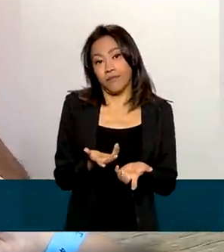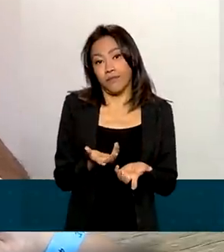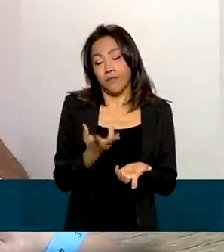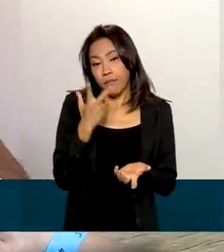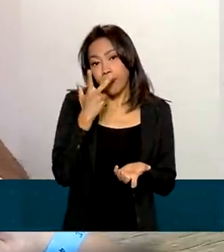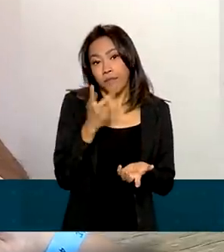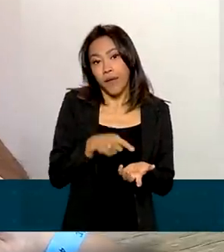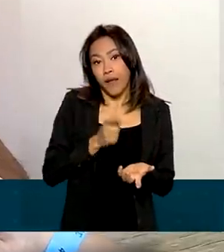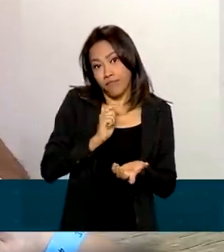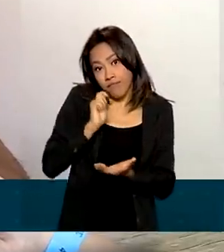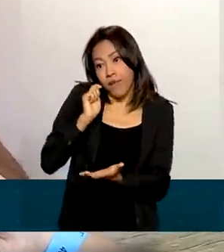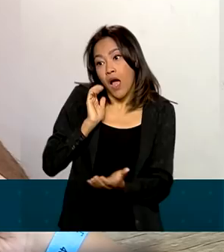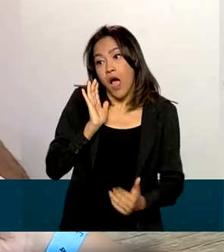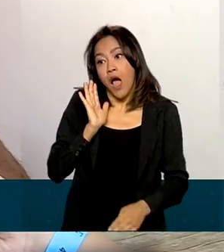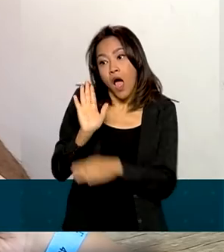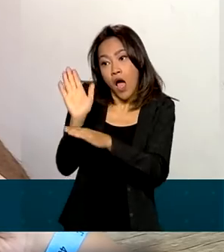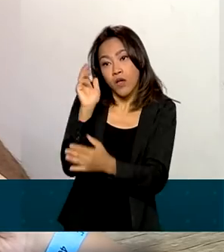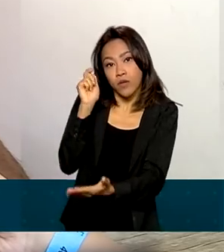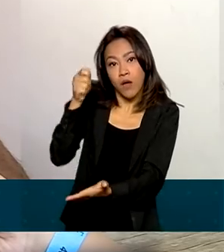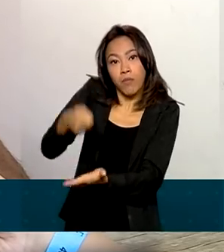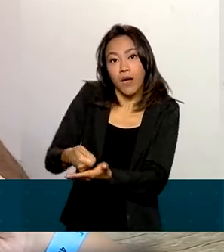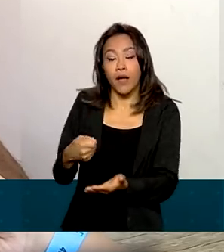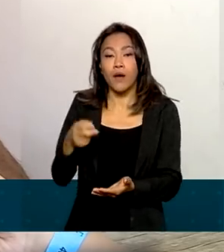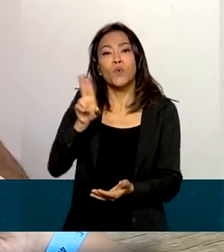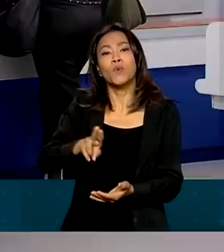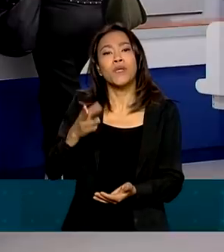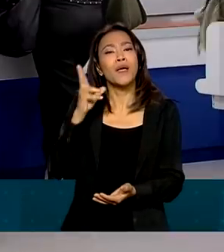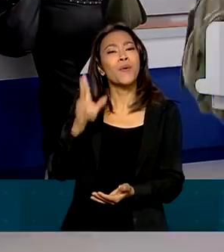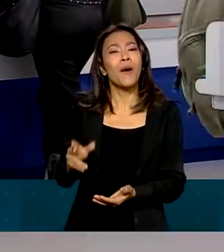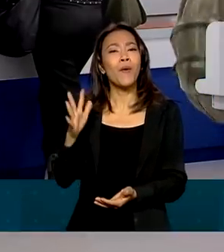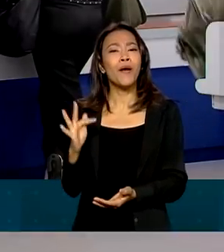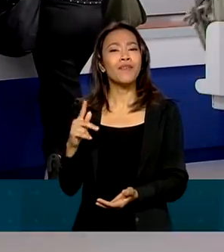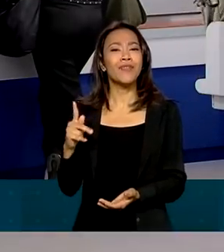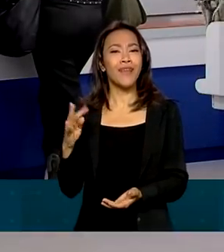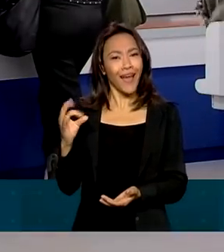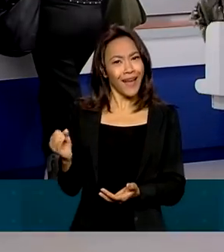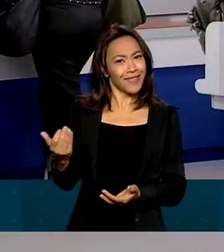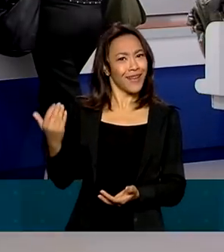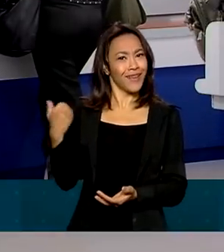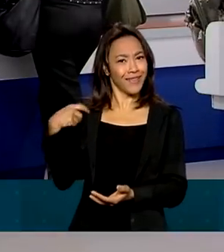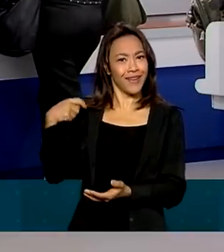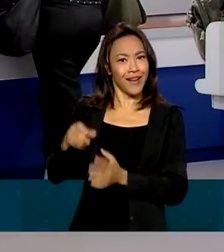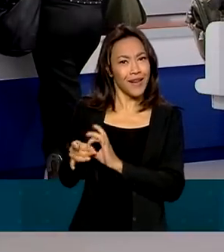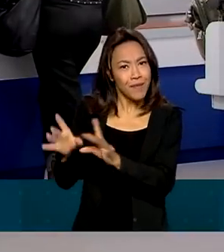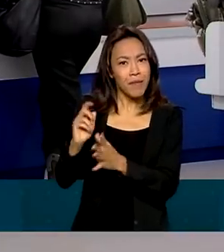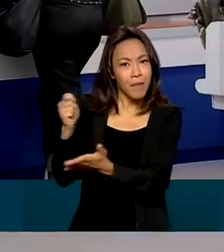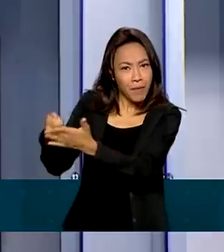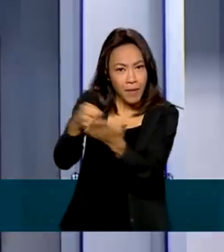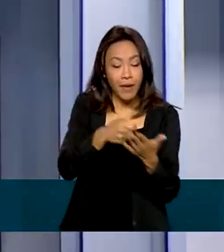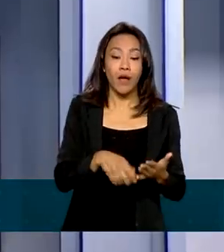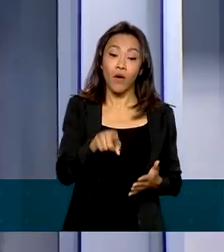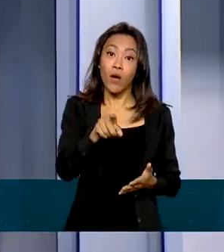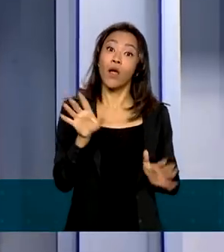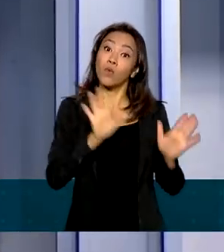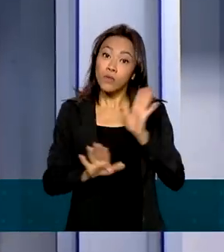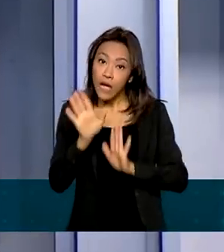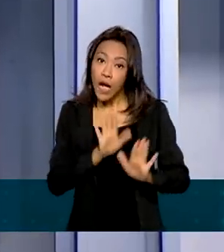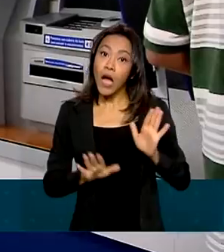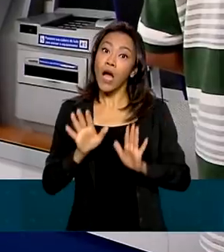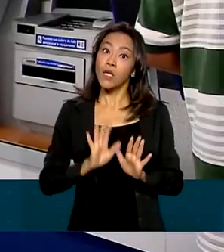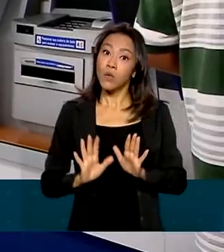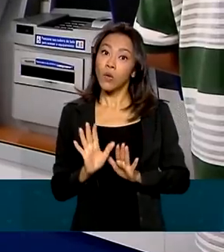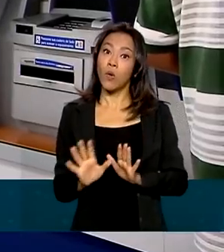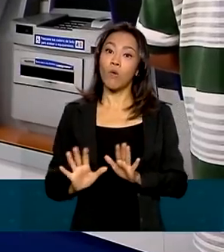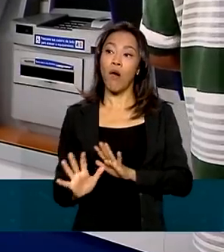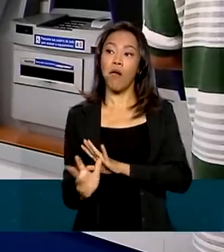FGTS, que é utilizar para pagar a dívida. Também é importante tomar cuidado com os golpes, muito comuns nesse